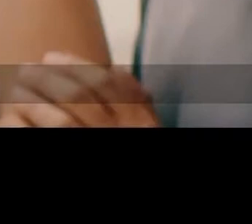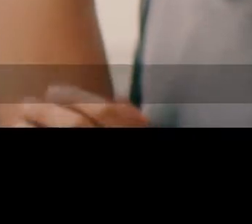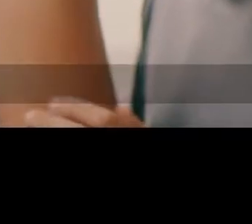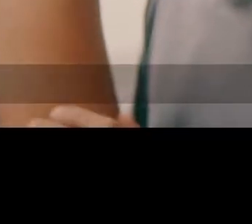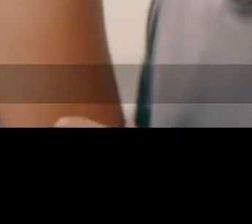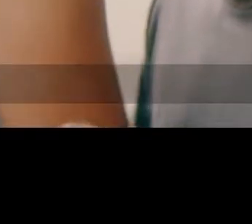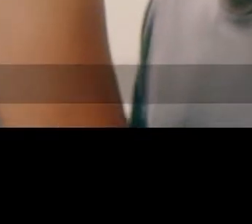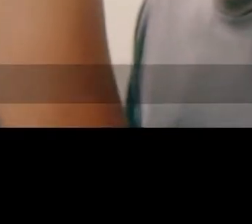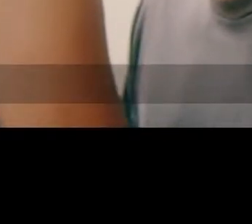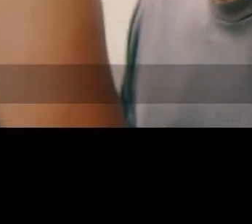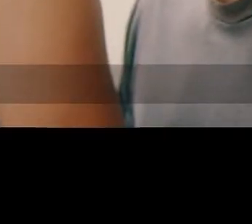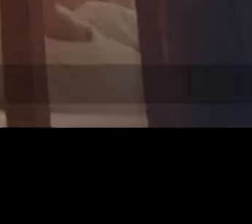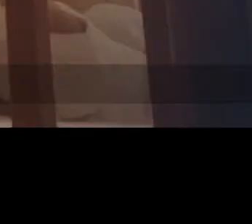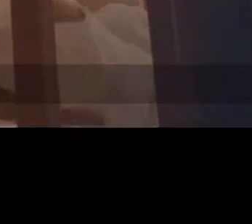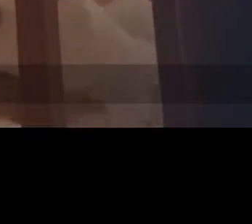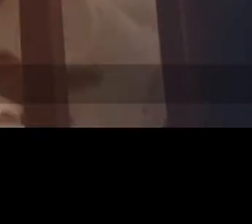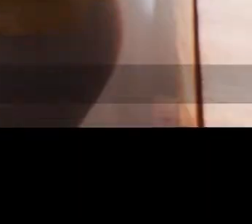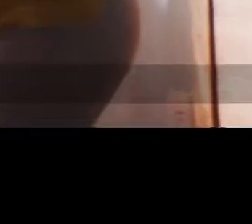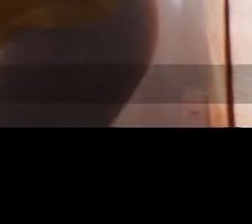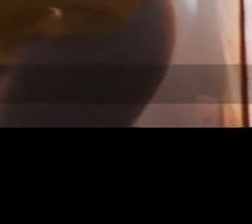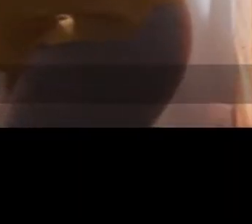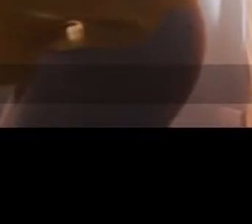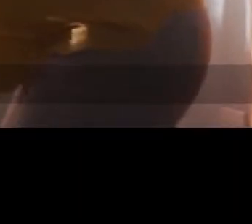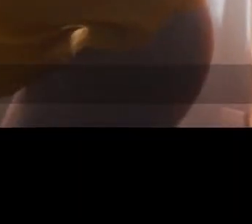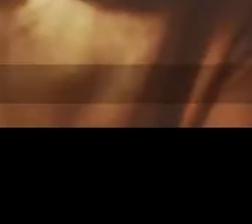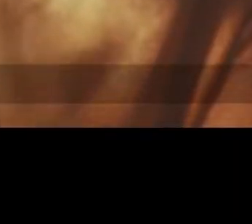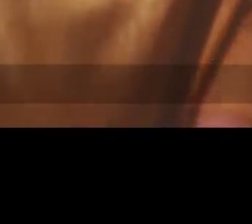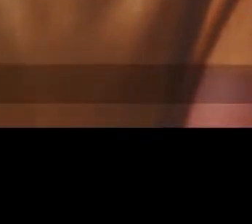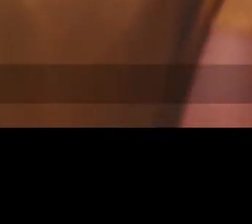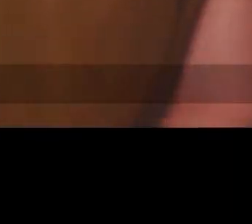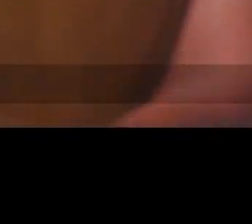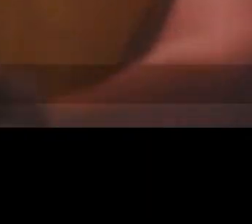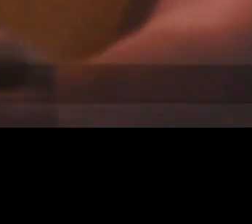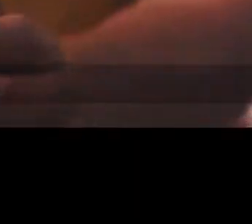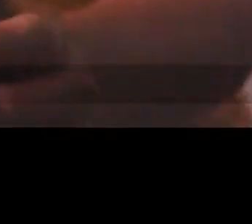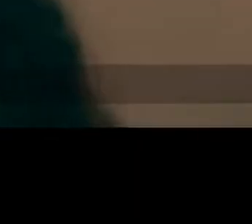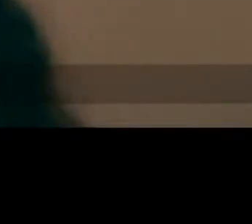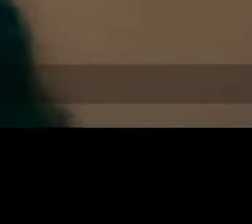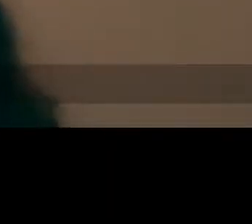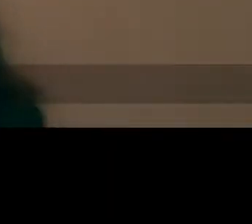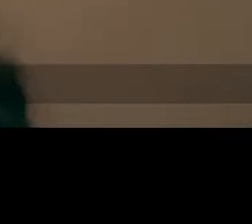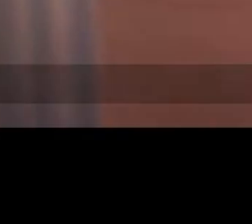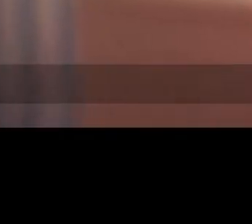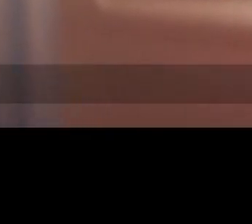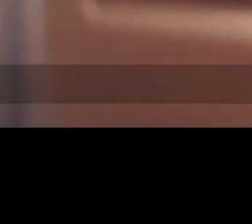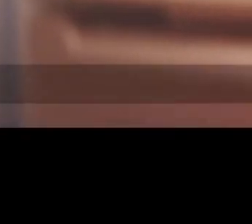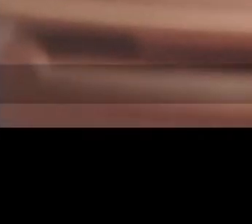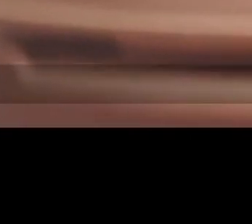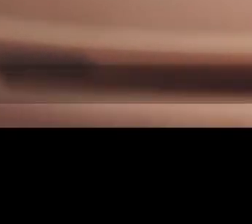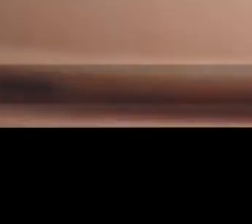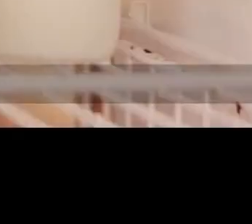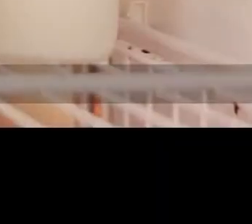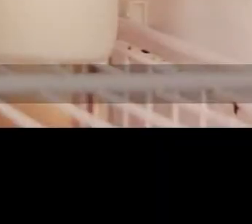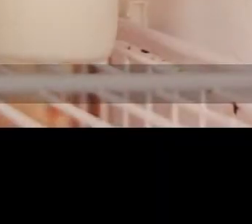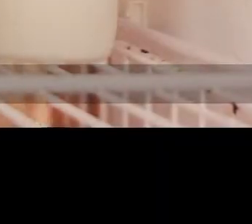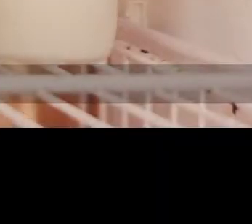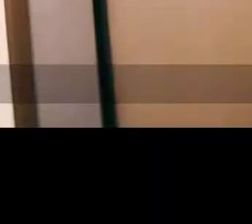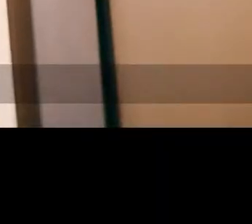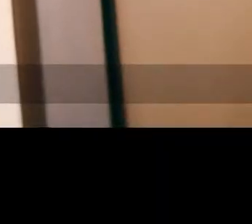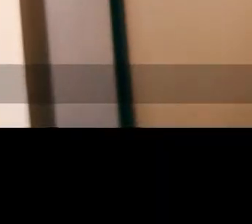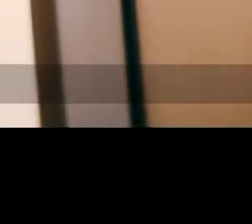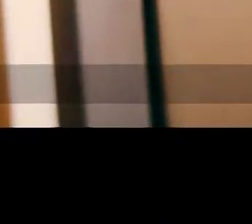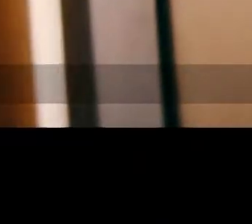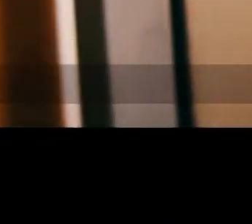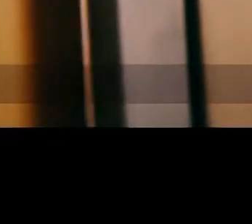Quem incentiva também amamenta. Por isso é importante formar parcerias e criar um ambiente favorável para que as mães amamentem seus filhos